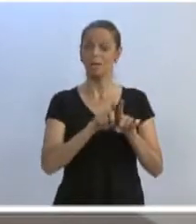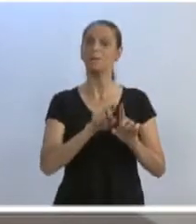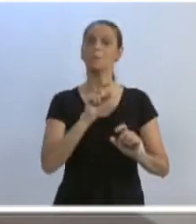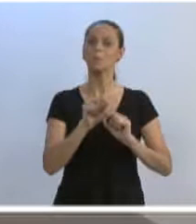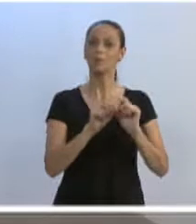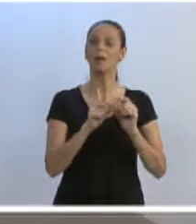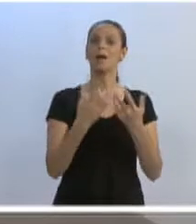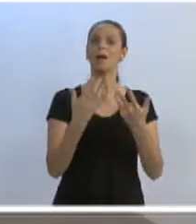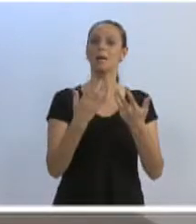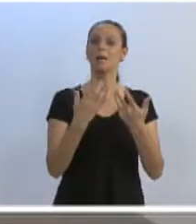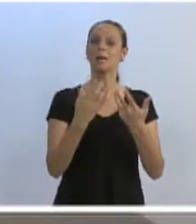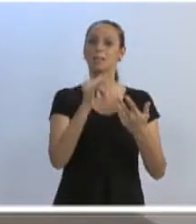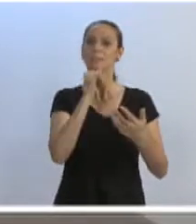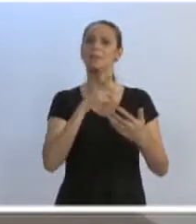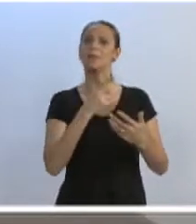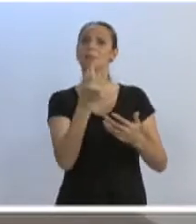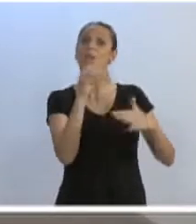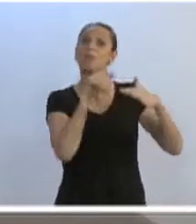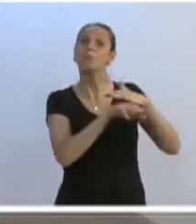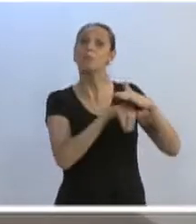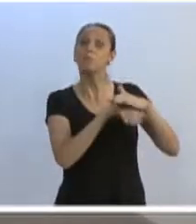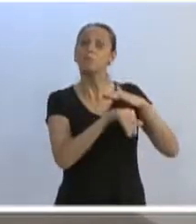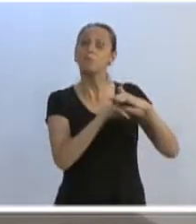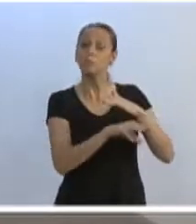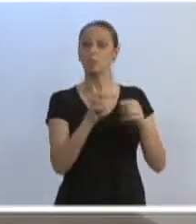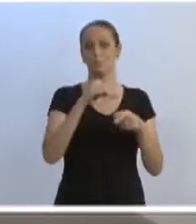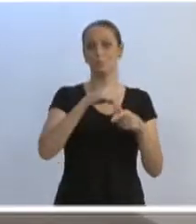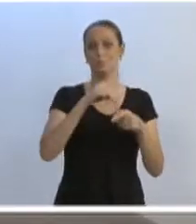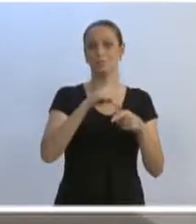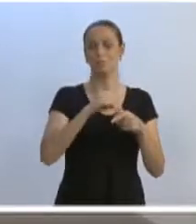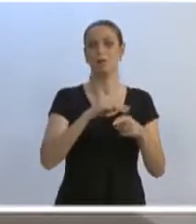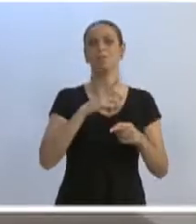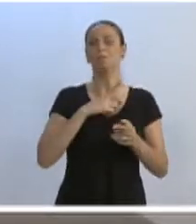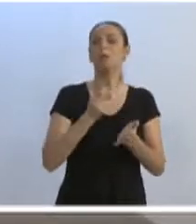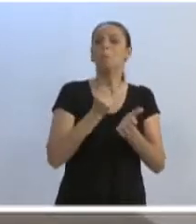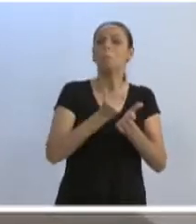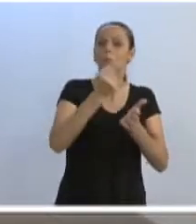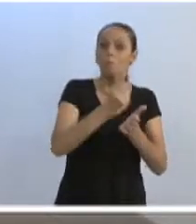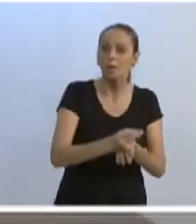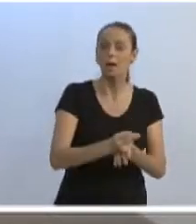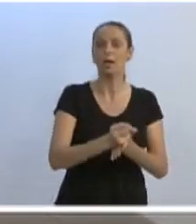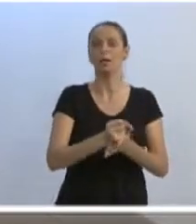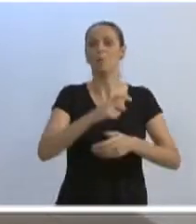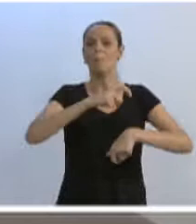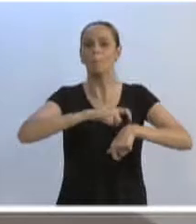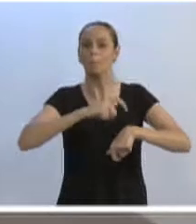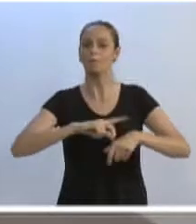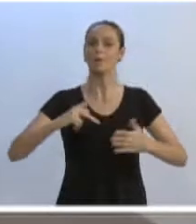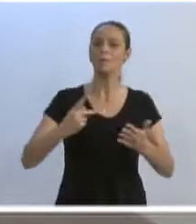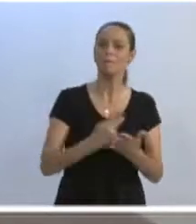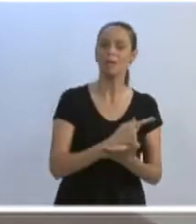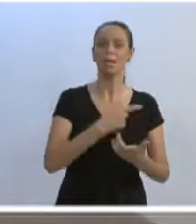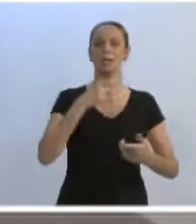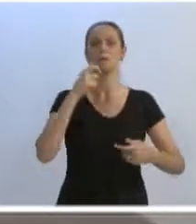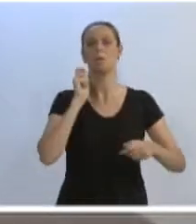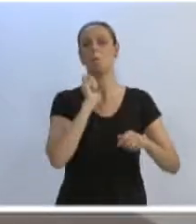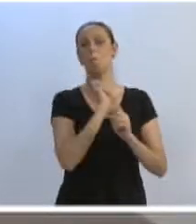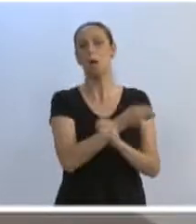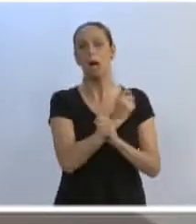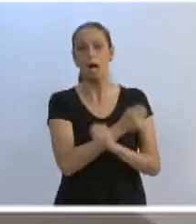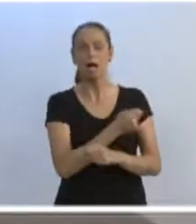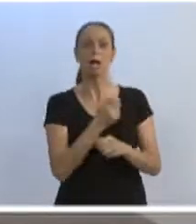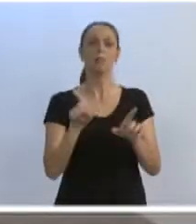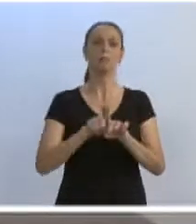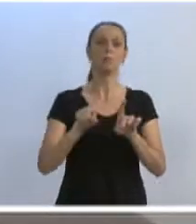relação ao Fundo Municipal de Cultura. Porque, da mesma forma que a gente tem contratação de bandas para eventos, que a gente tem um fundo para a questão de alguns